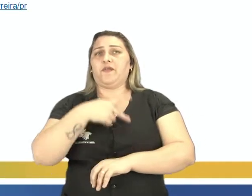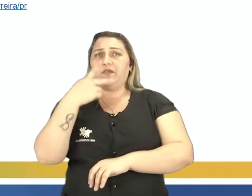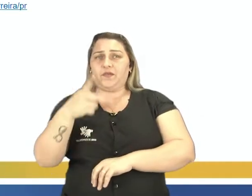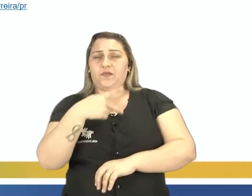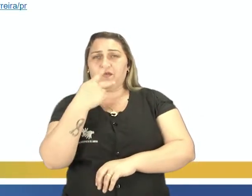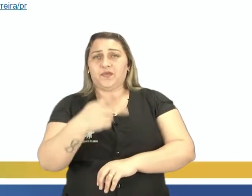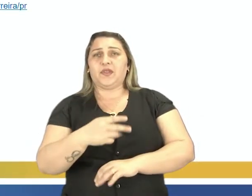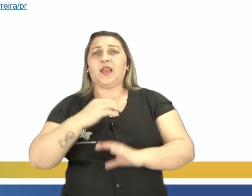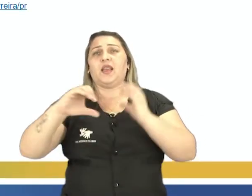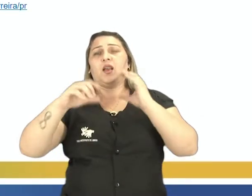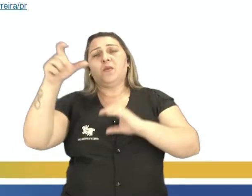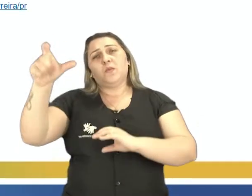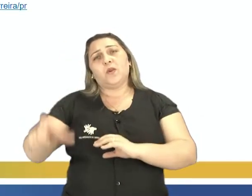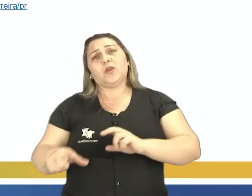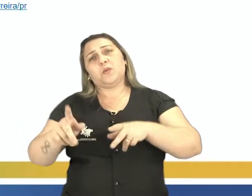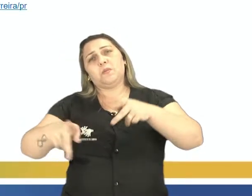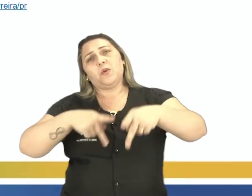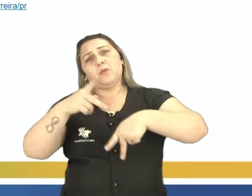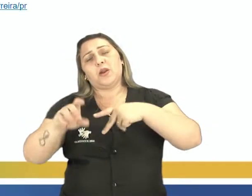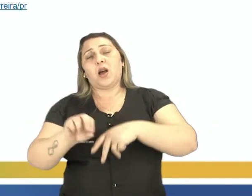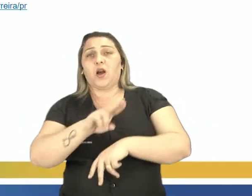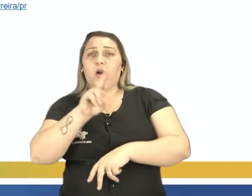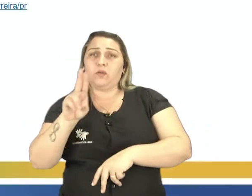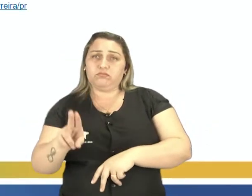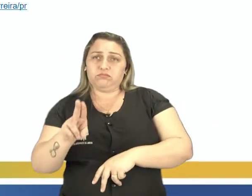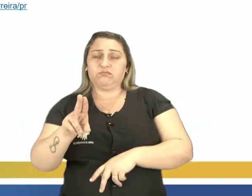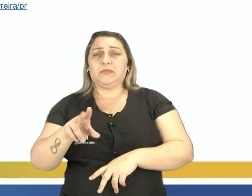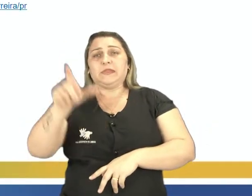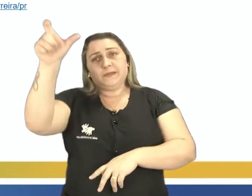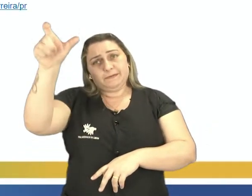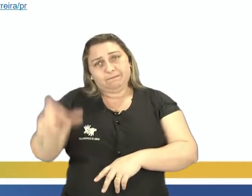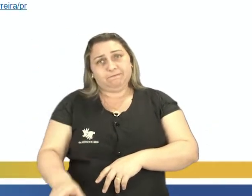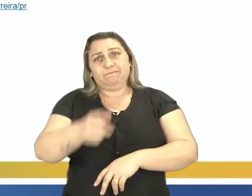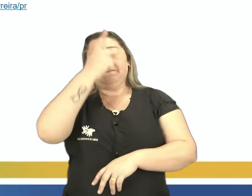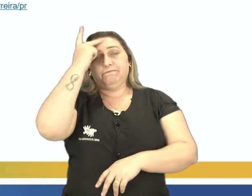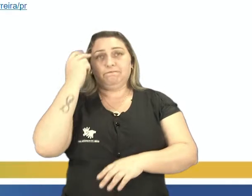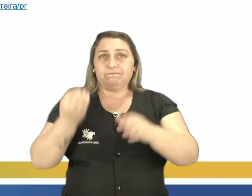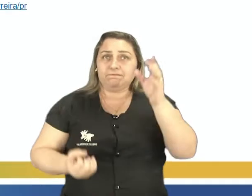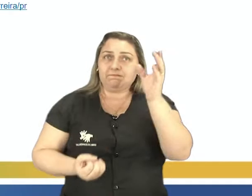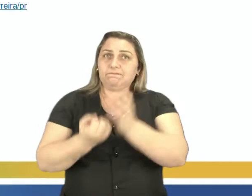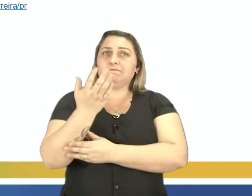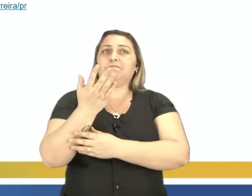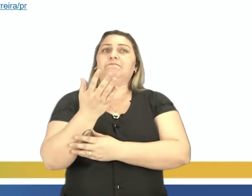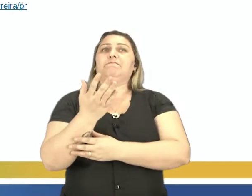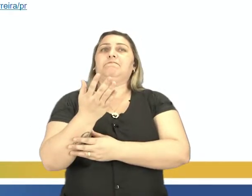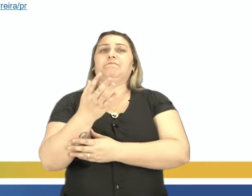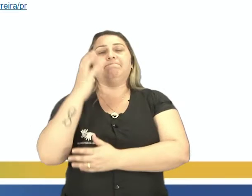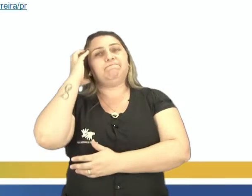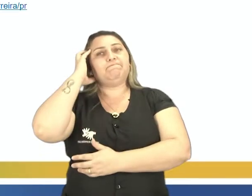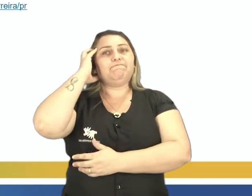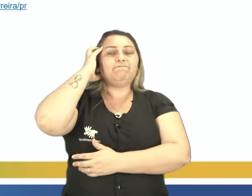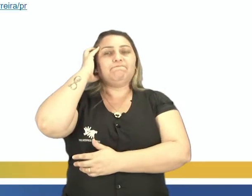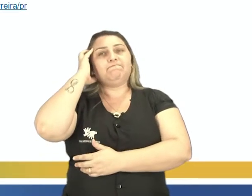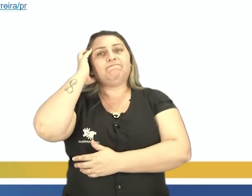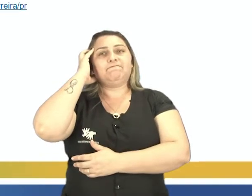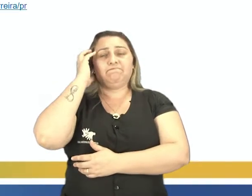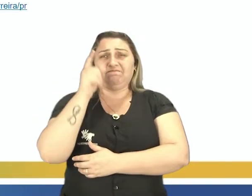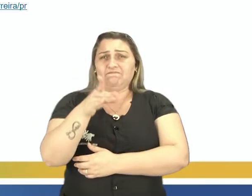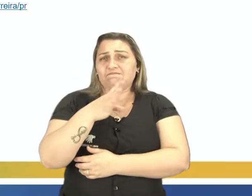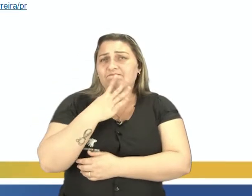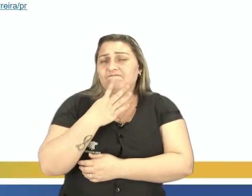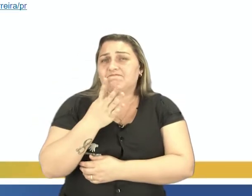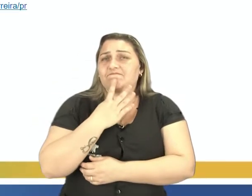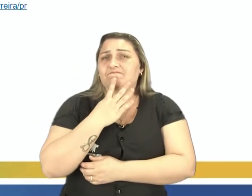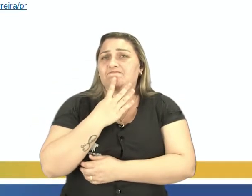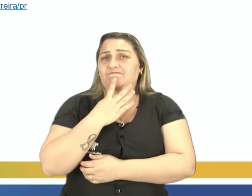dizer que é um músico popular ou ainda que aquele músico produz música de ouvido. Você conhece alguém que